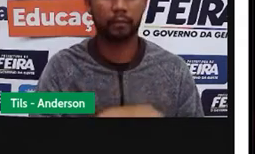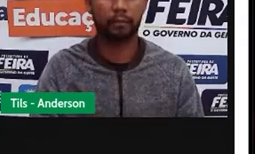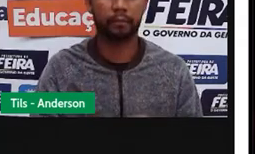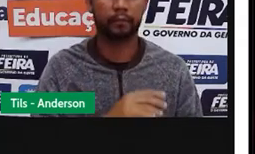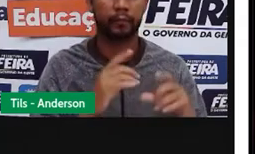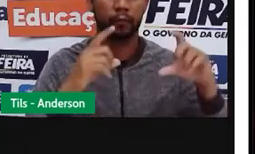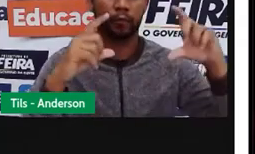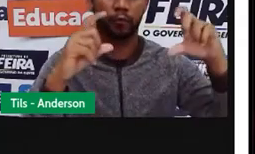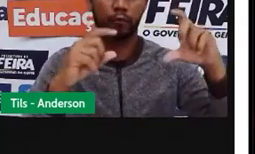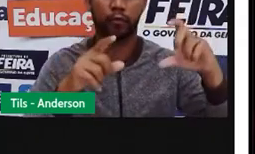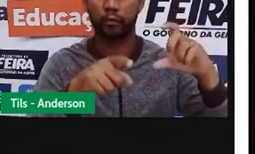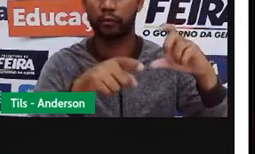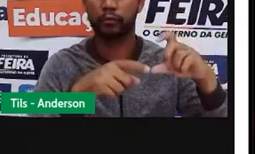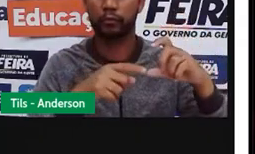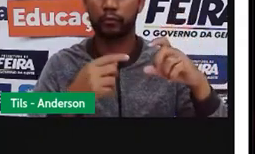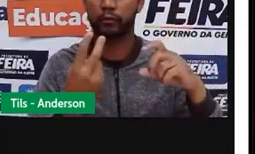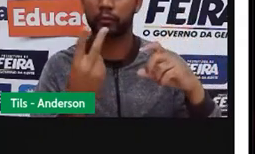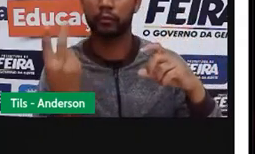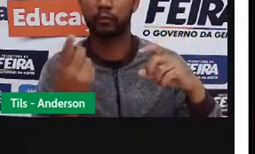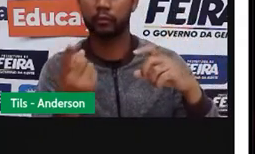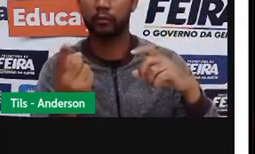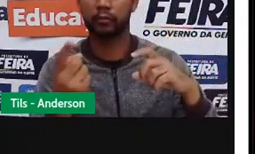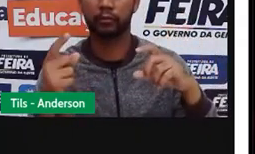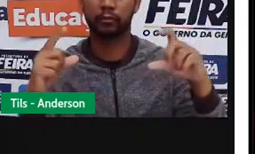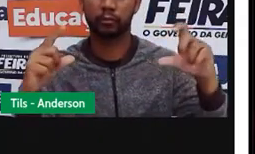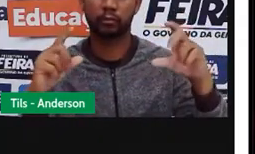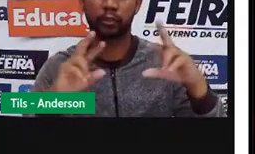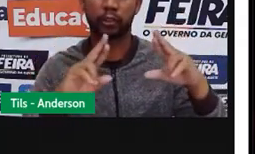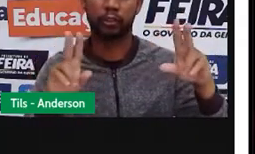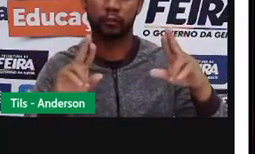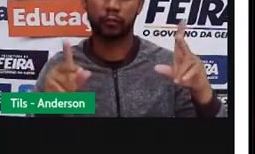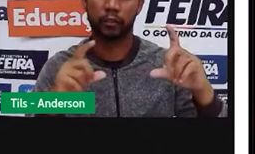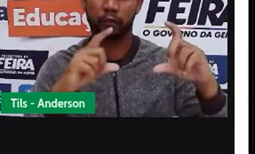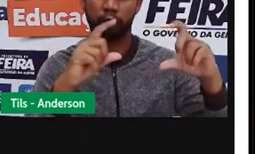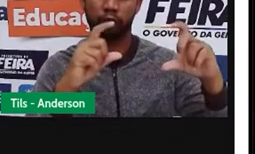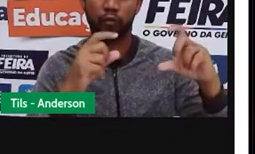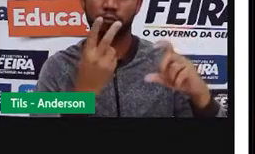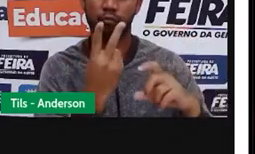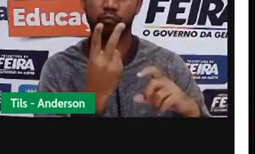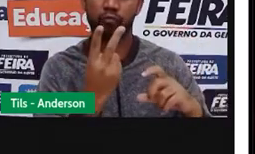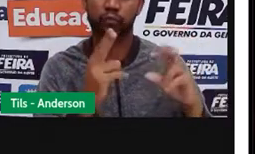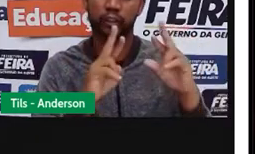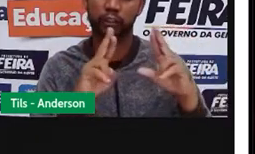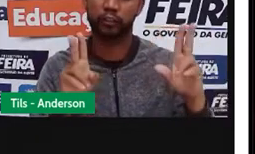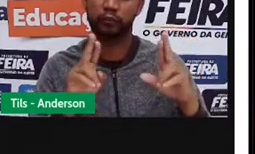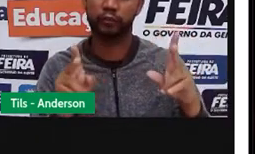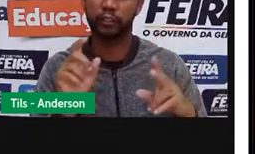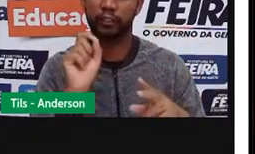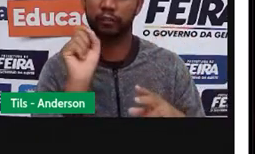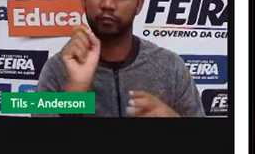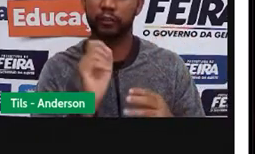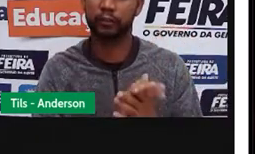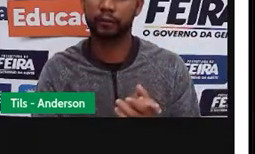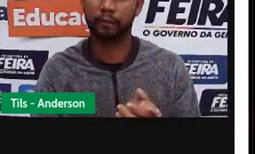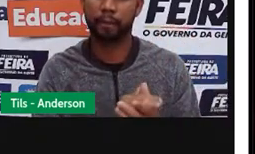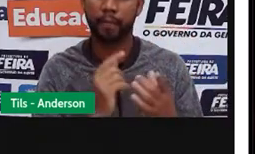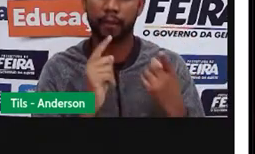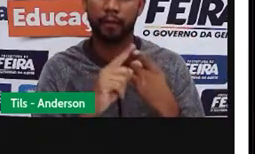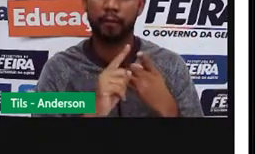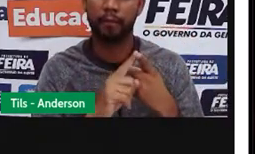E na segunda, tem alguma coisa entre essas duas imagens que são